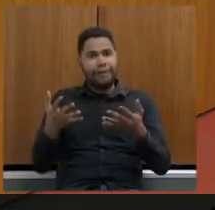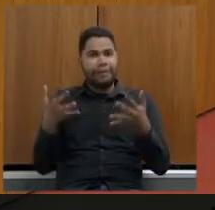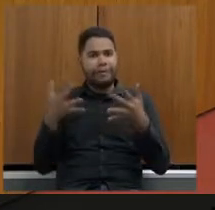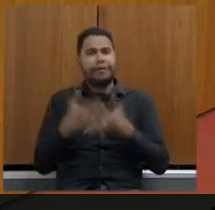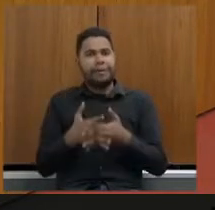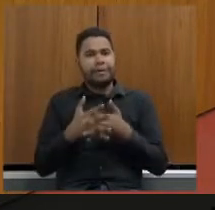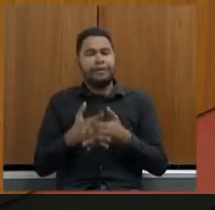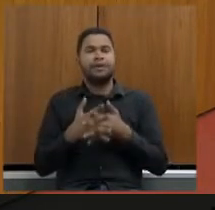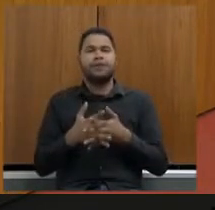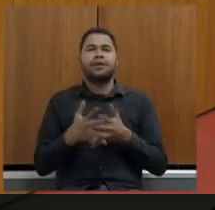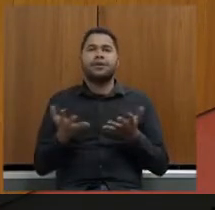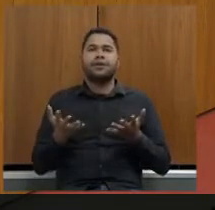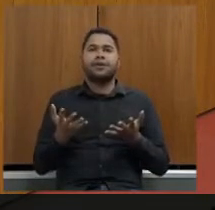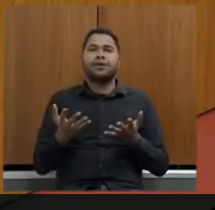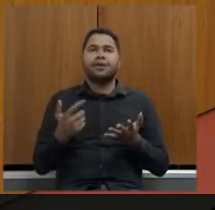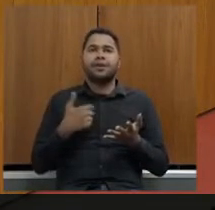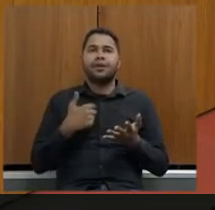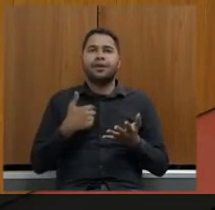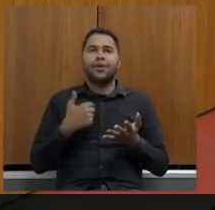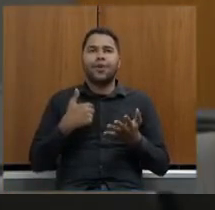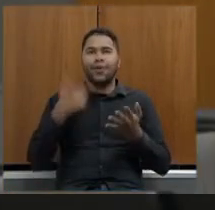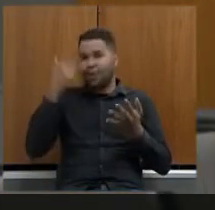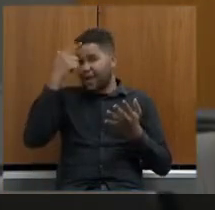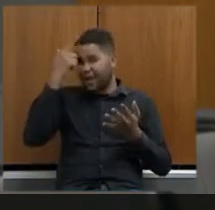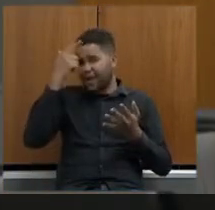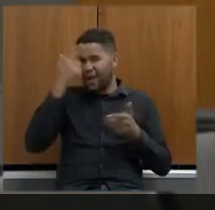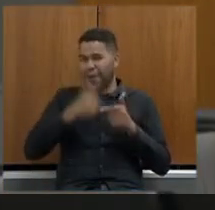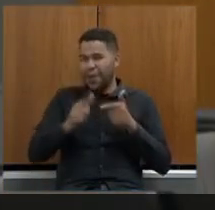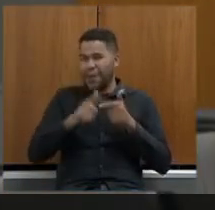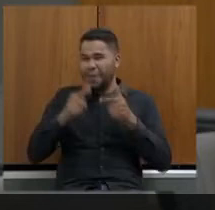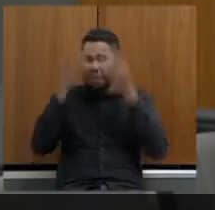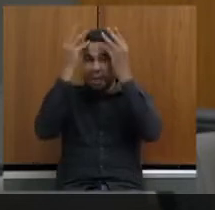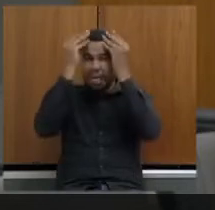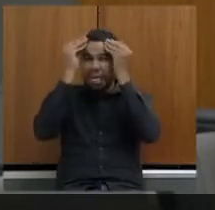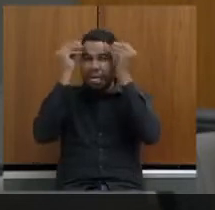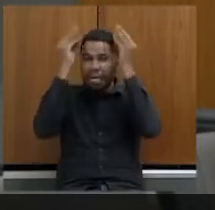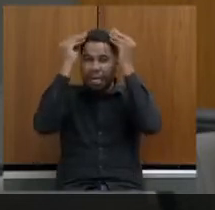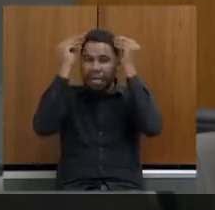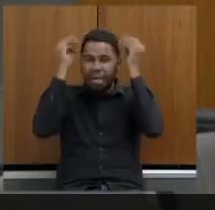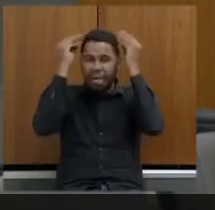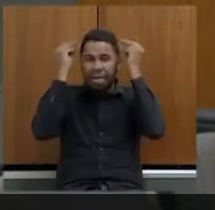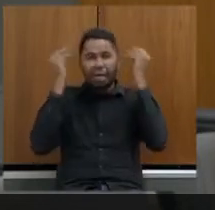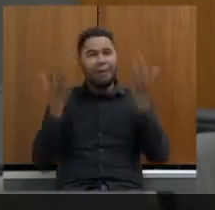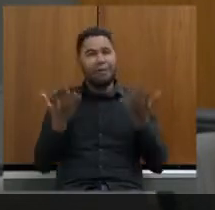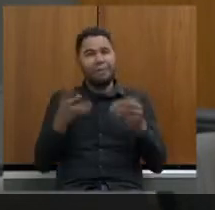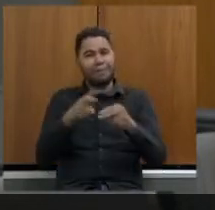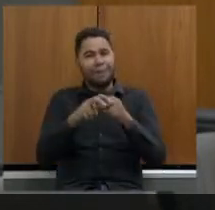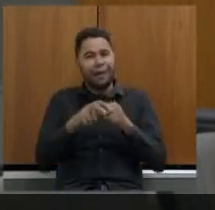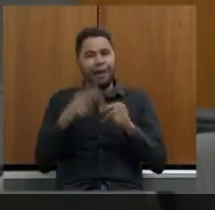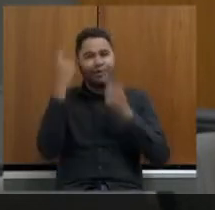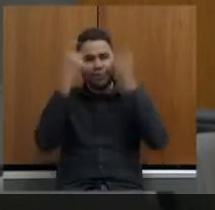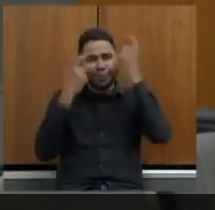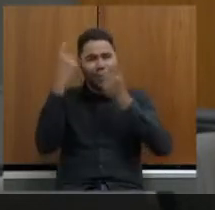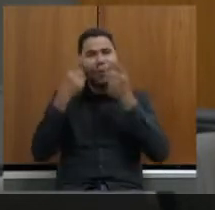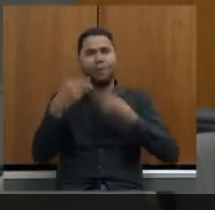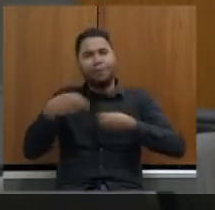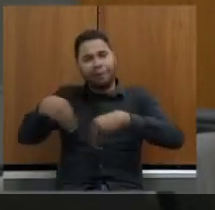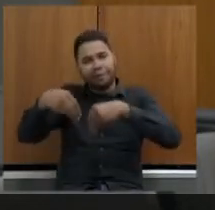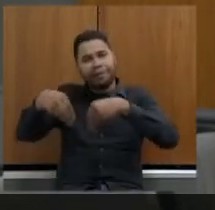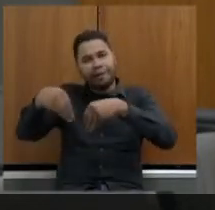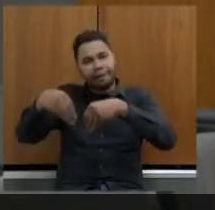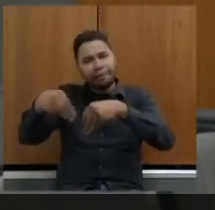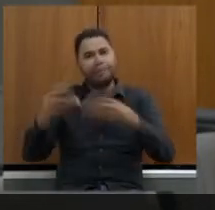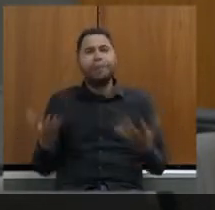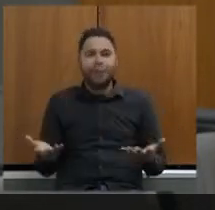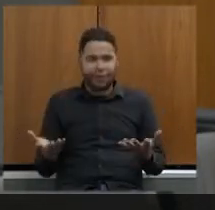o restinho de cabelo que eu tinha aqui ele já caiu com os problemas do transporte urbano só o transporte o